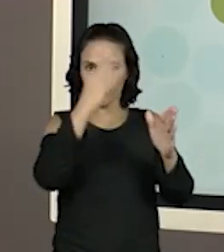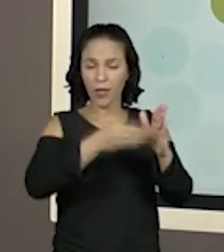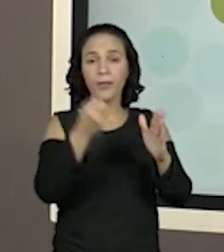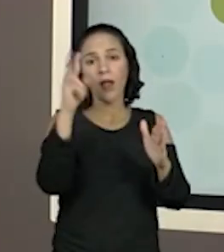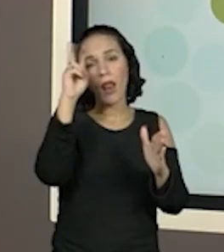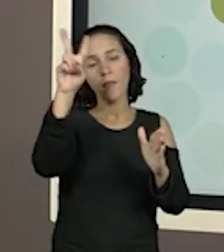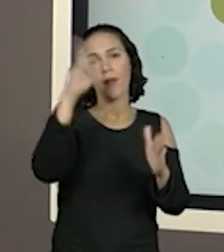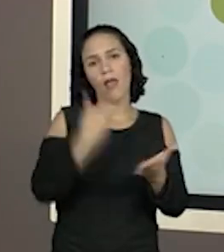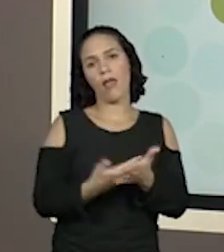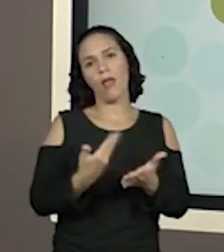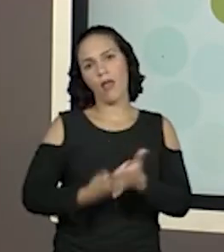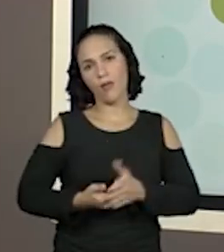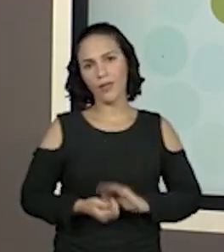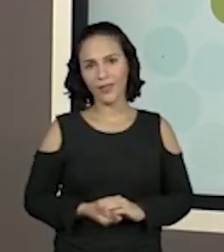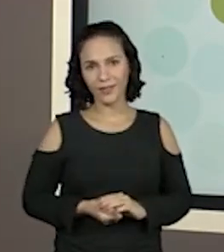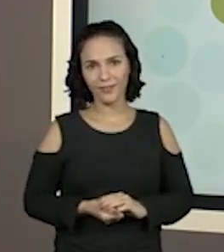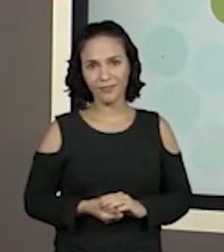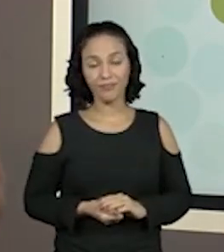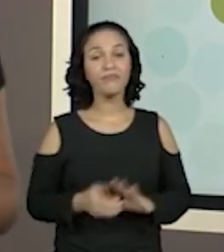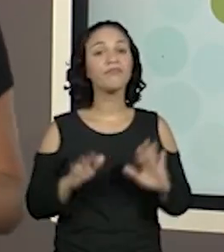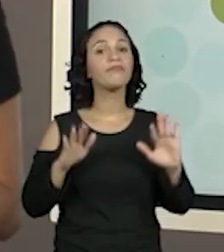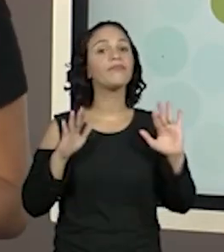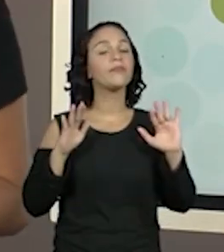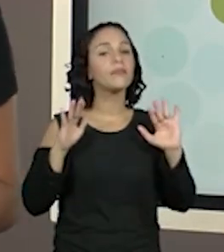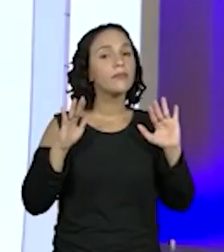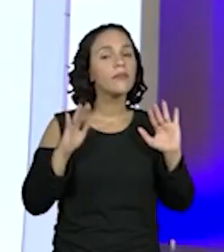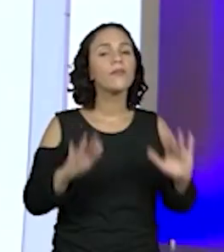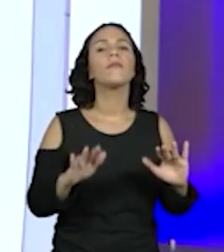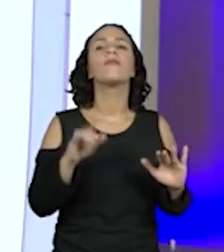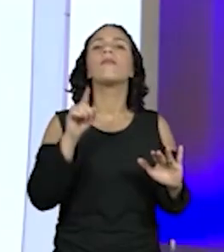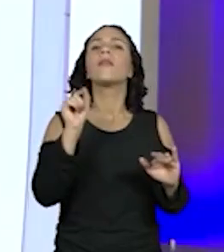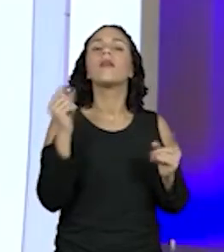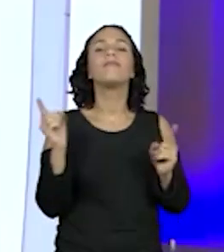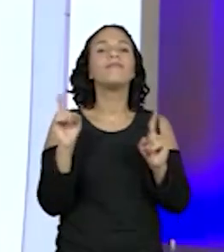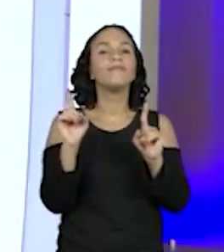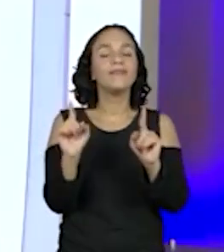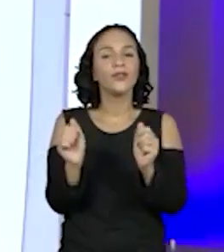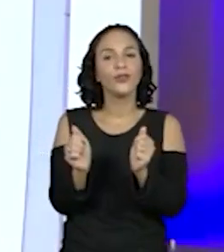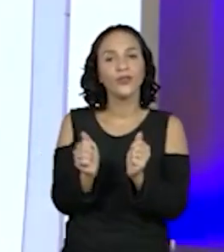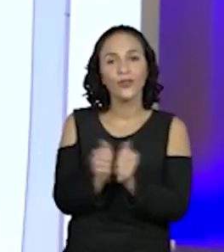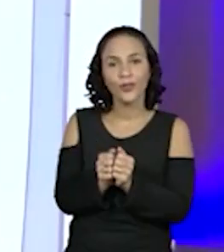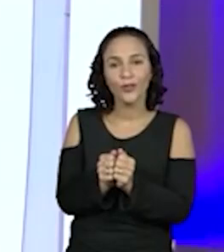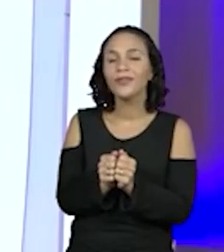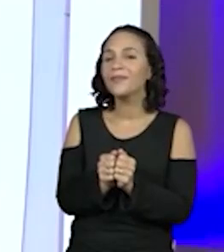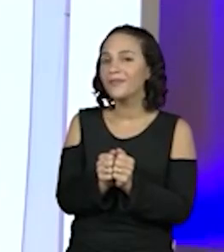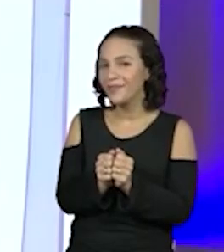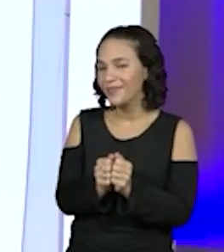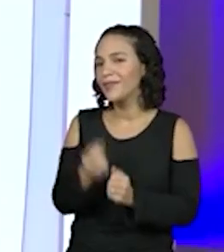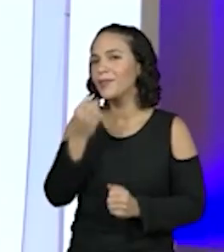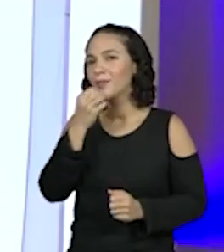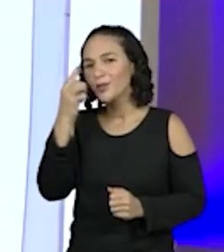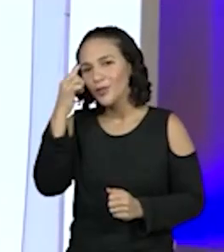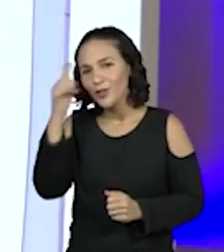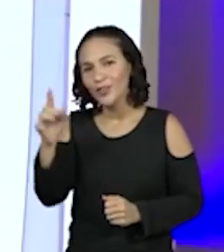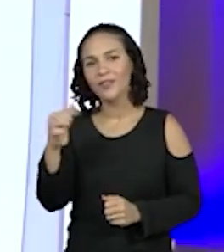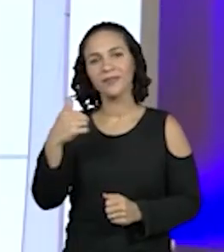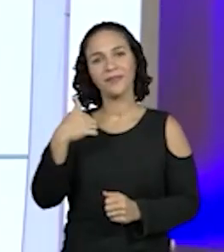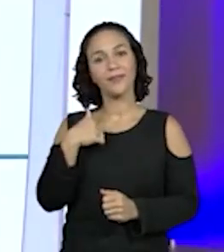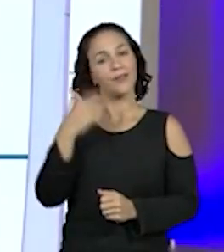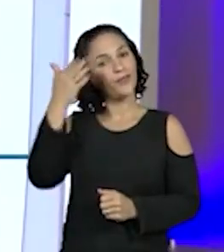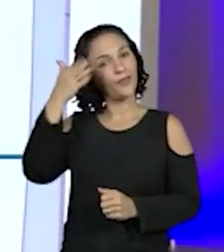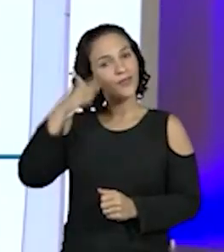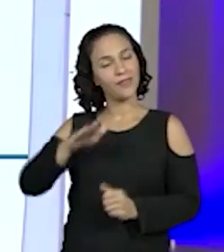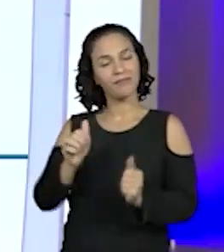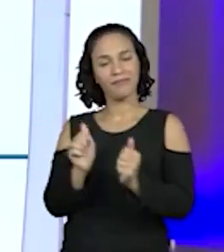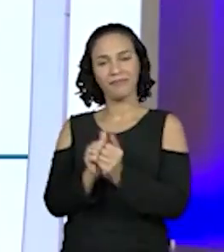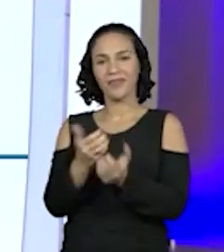aula, tá bom? E quem está comigo? Bom dia, terceiro ano, eu sou a professora Franciele, vim acompanhar essa